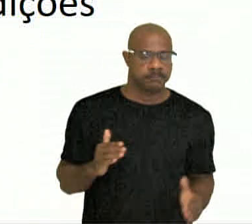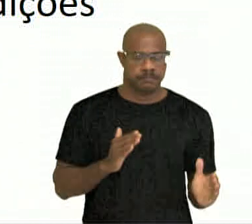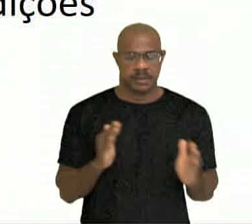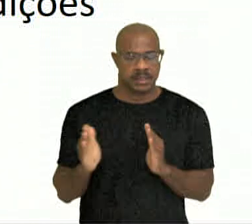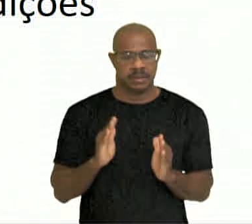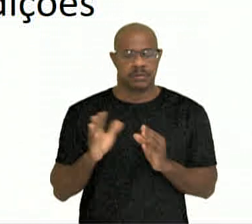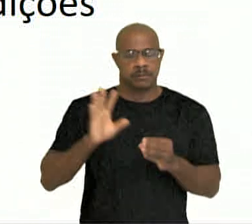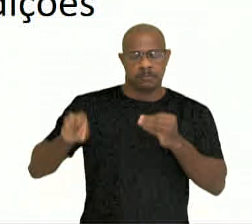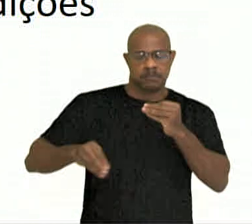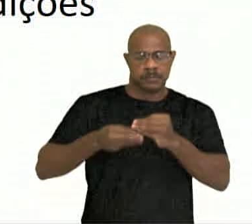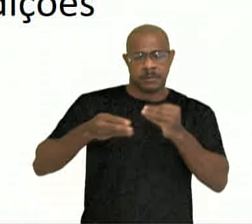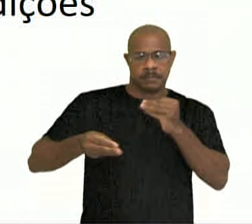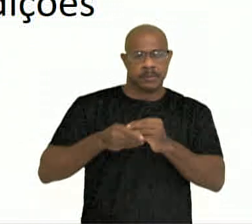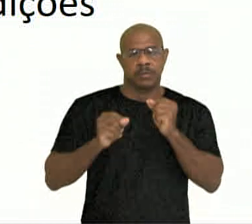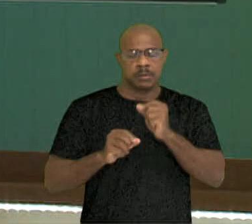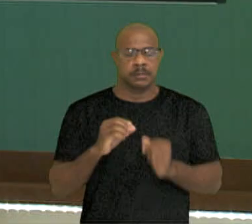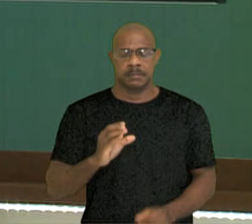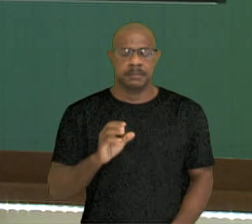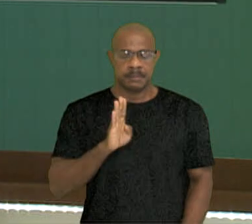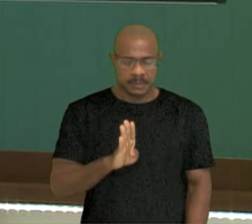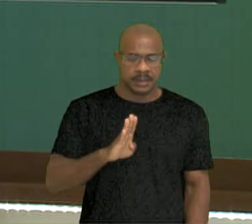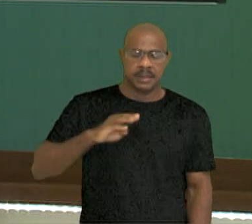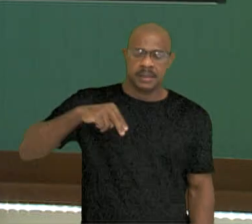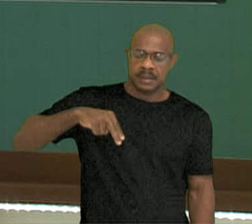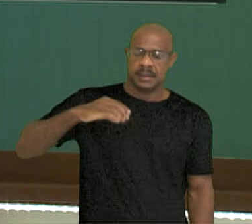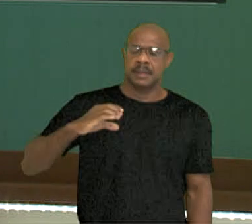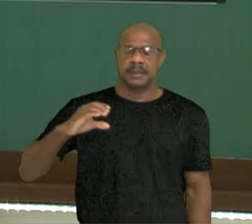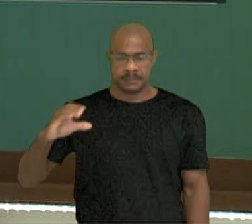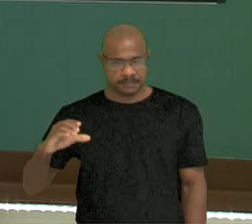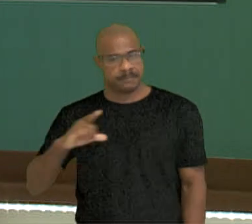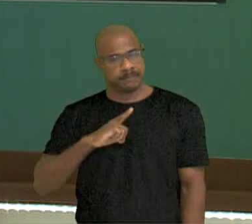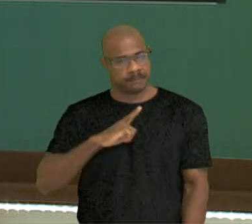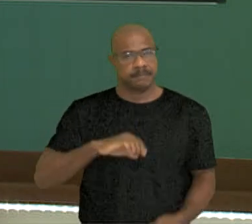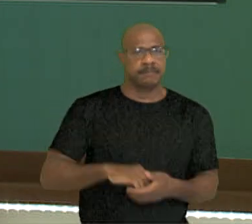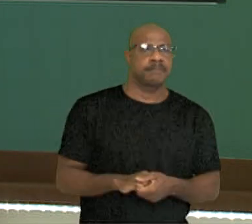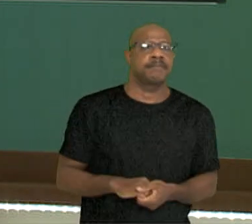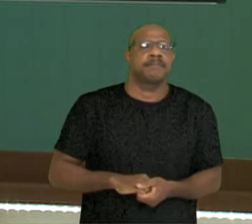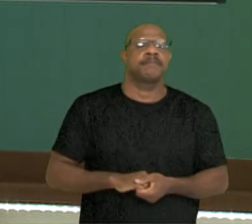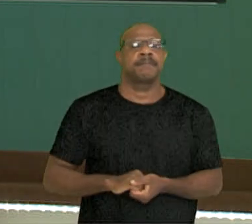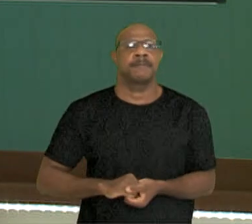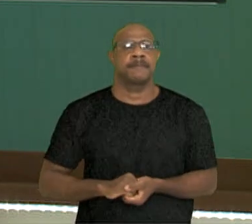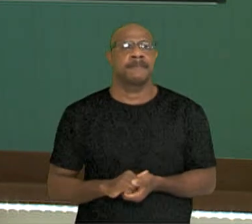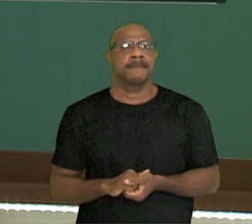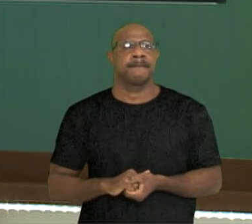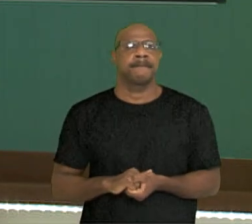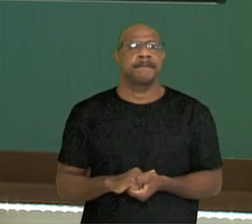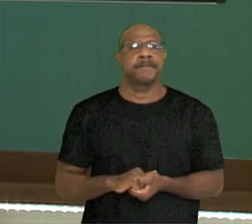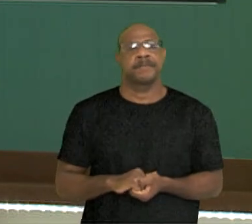implementação implementação da Base Nacional Curricular, a BNCC.